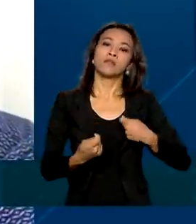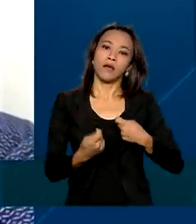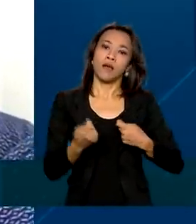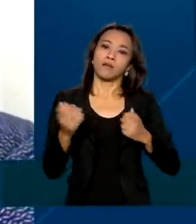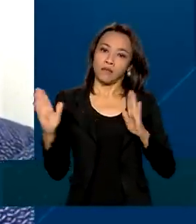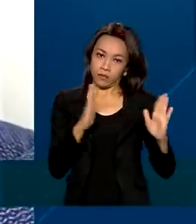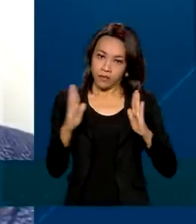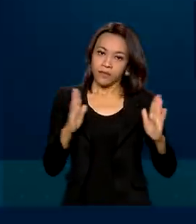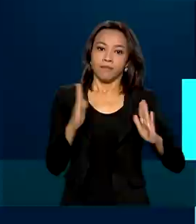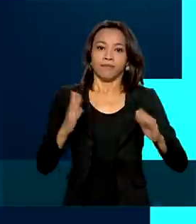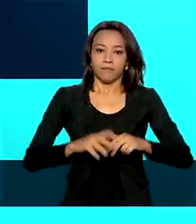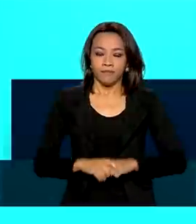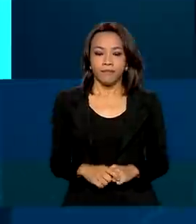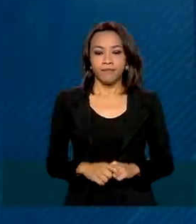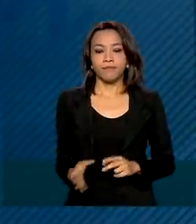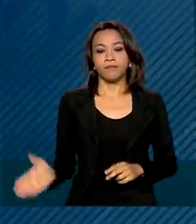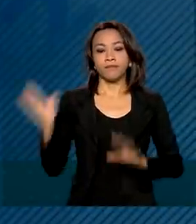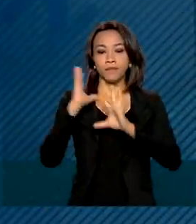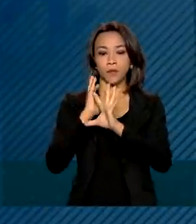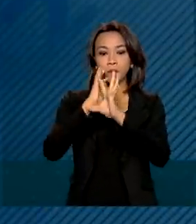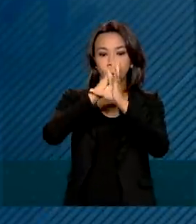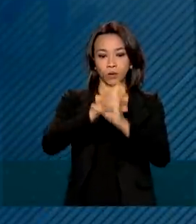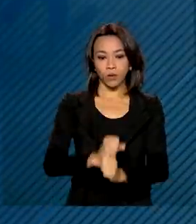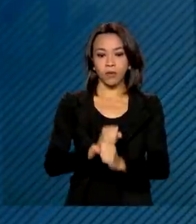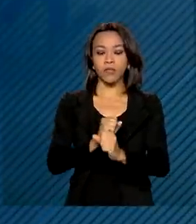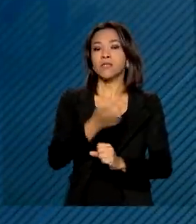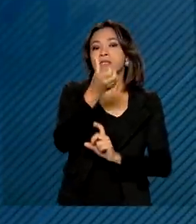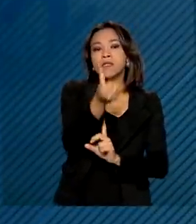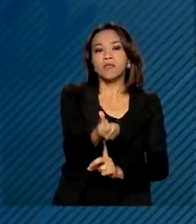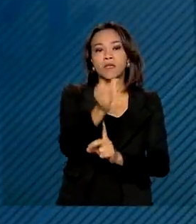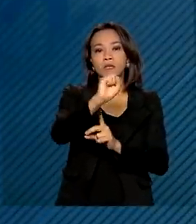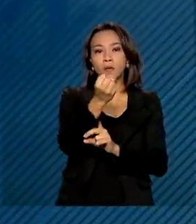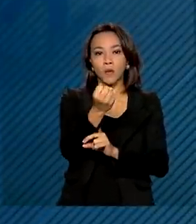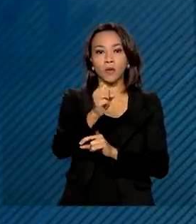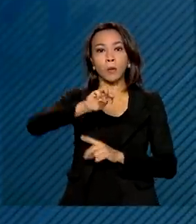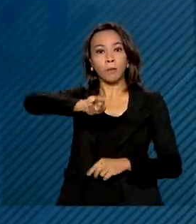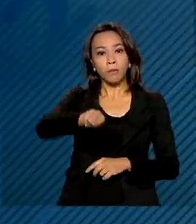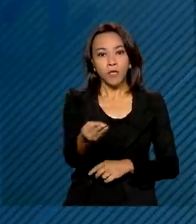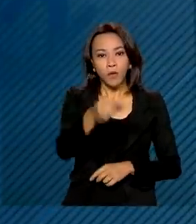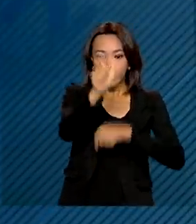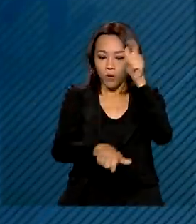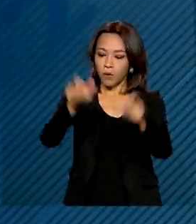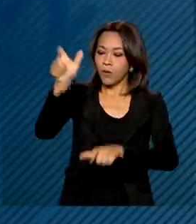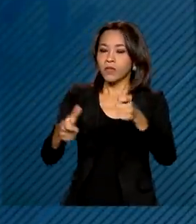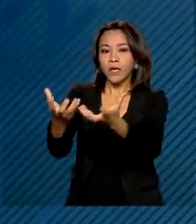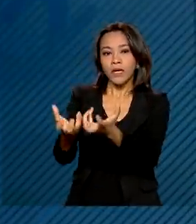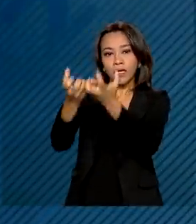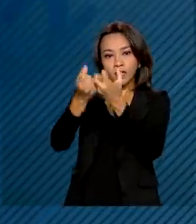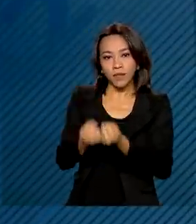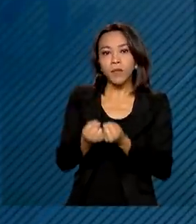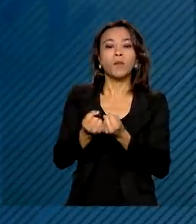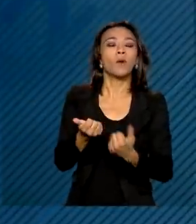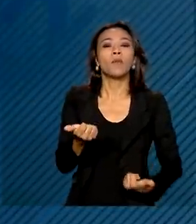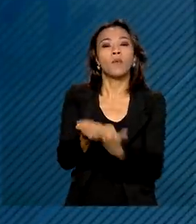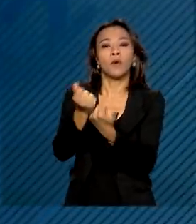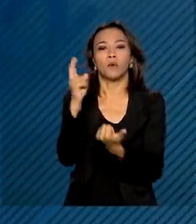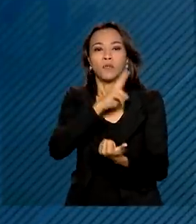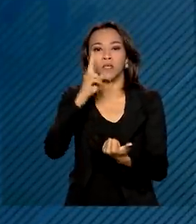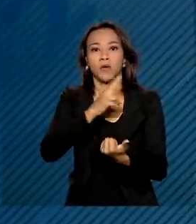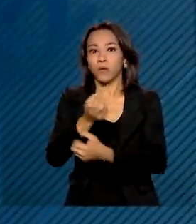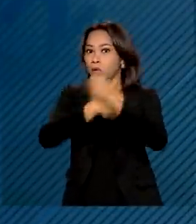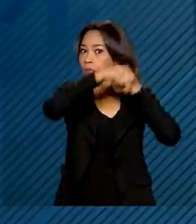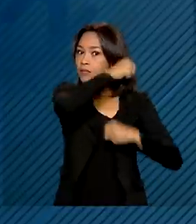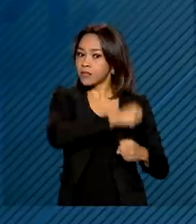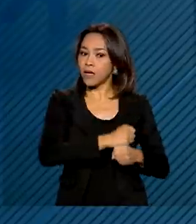dessa situação que estamos vivendo. Ao todo, 68 milhões de brasileiros receberam o auxílio emergencial no ano passado. Foram